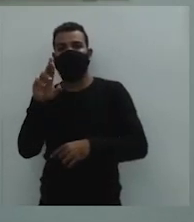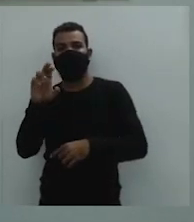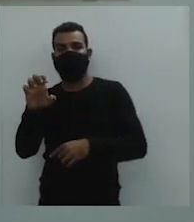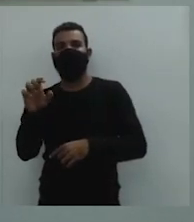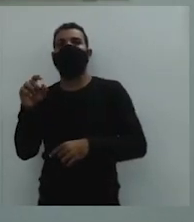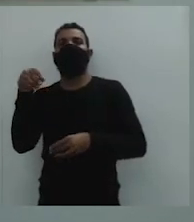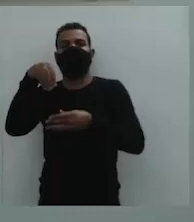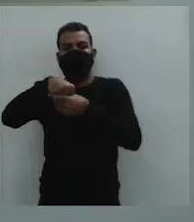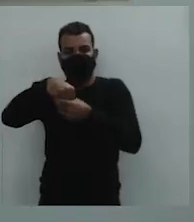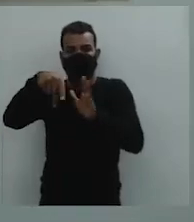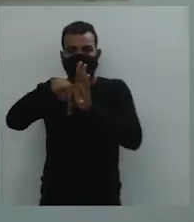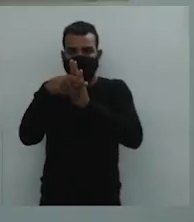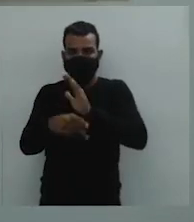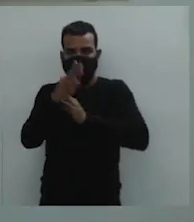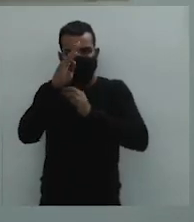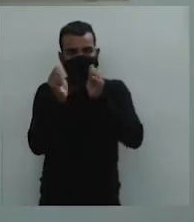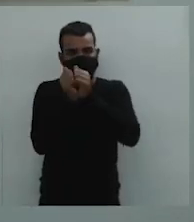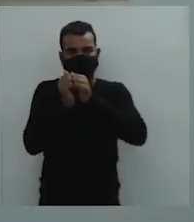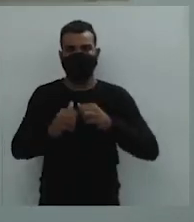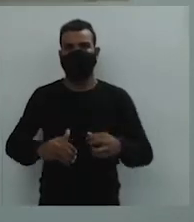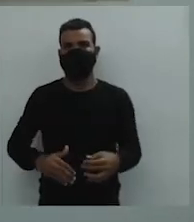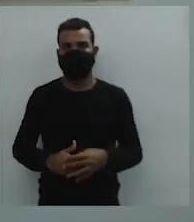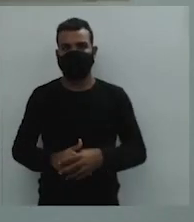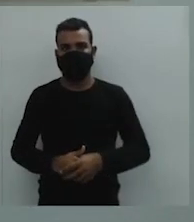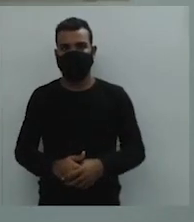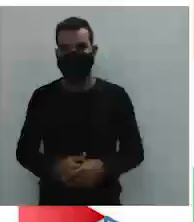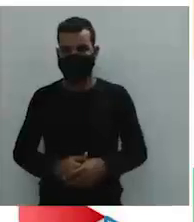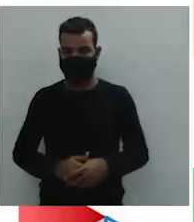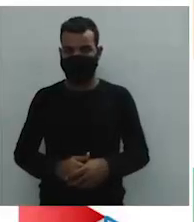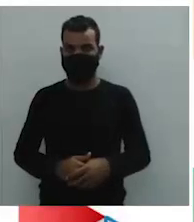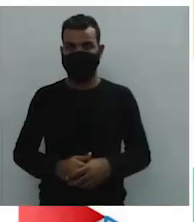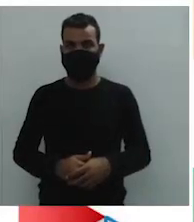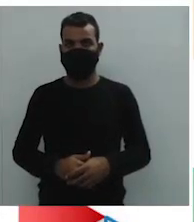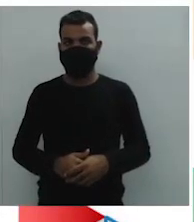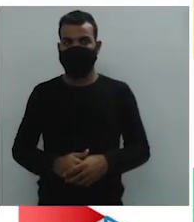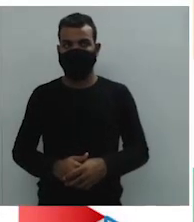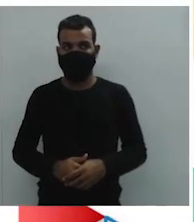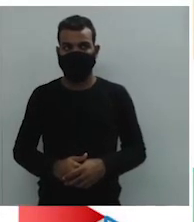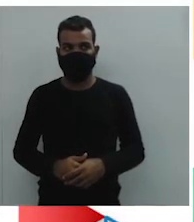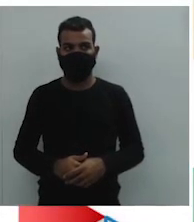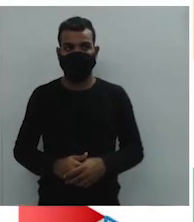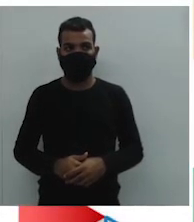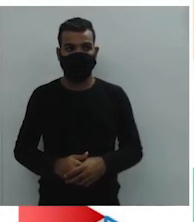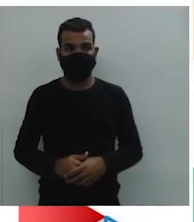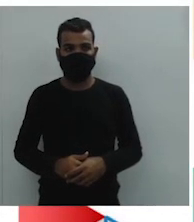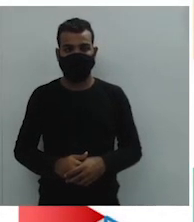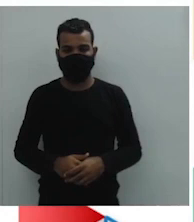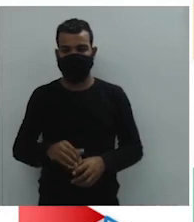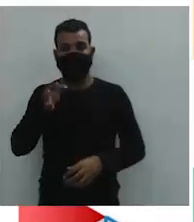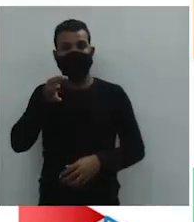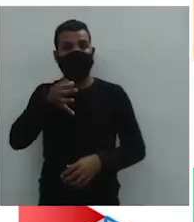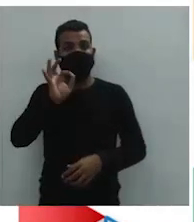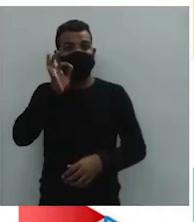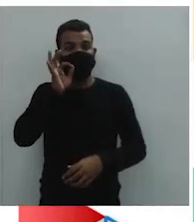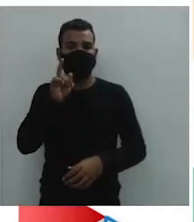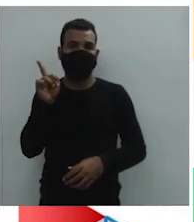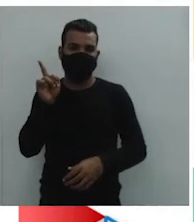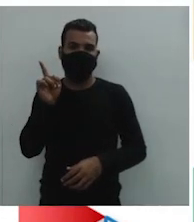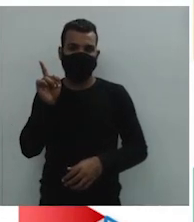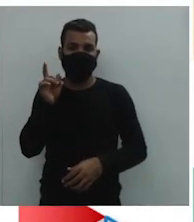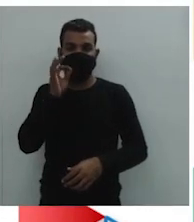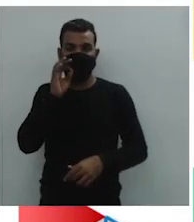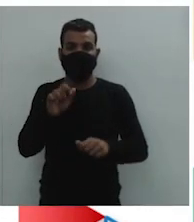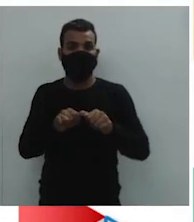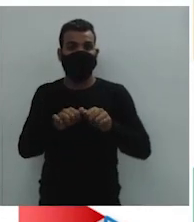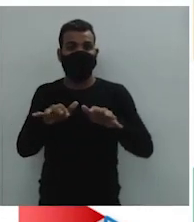nacional. A expansão da cafeicultura, né, o nosso famoso café,